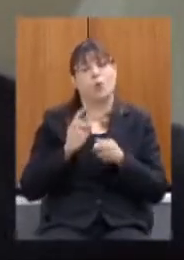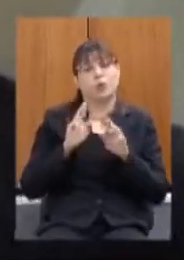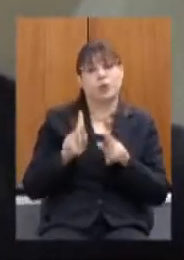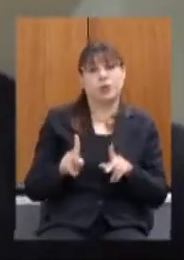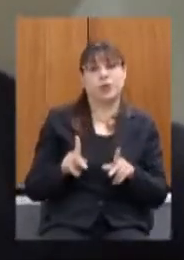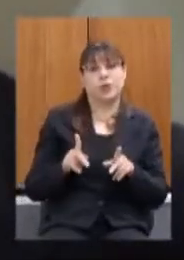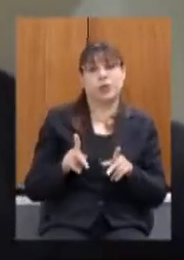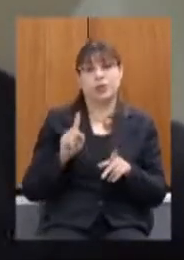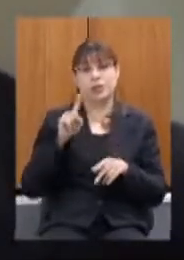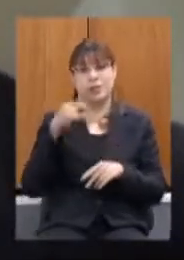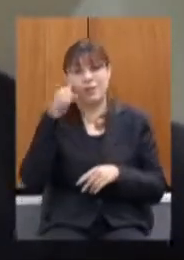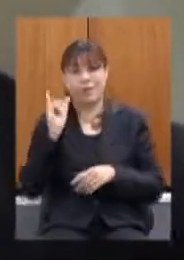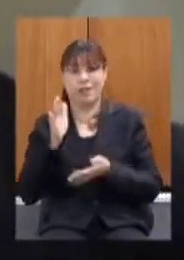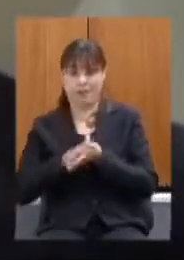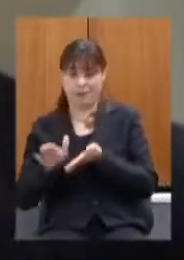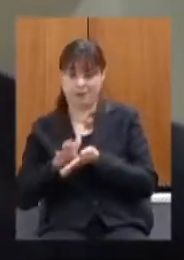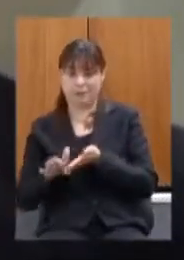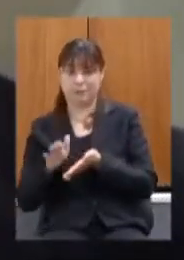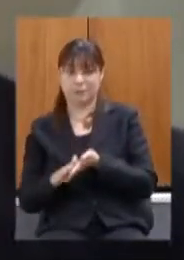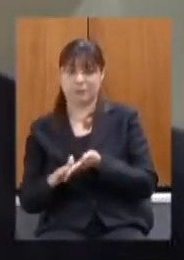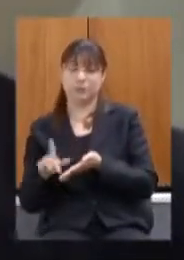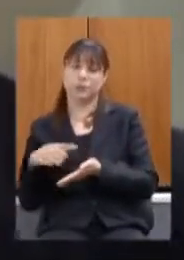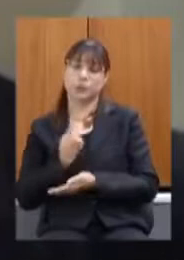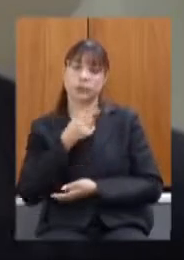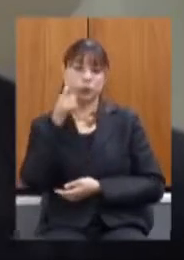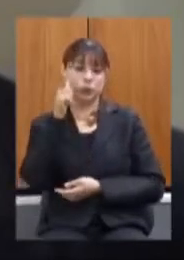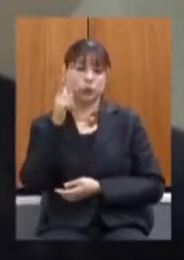nós conseguimos efetivamente